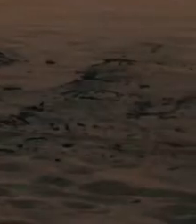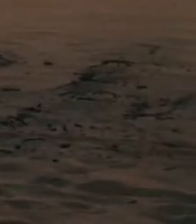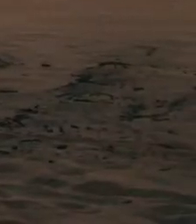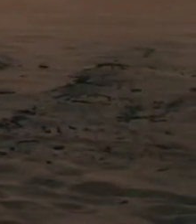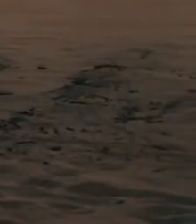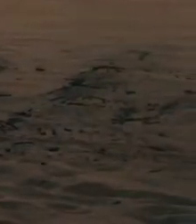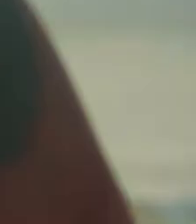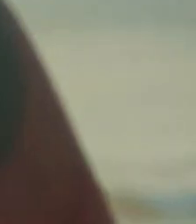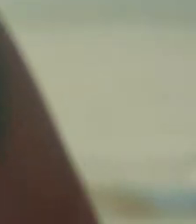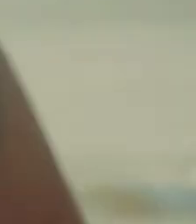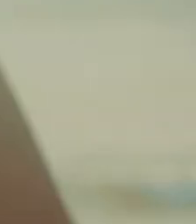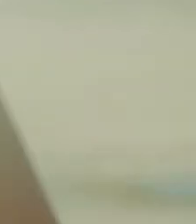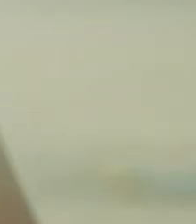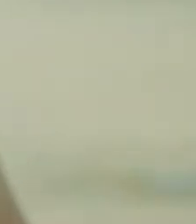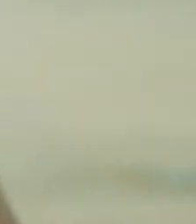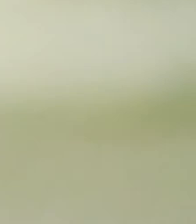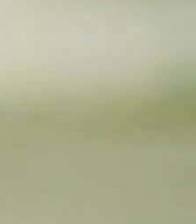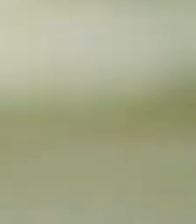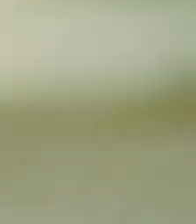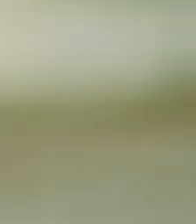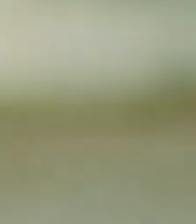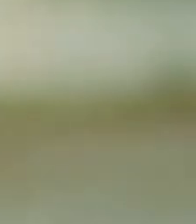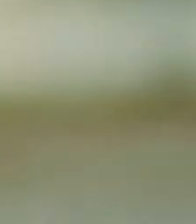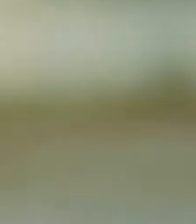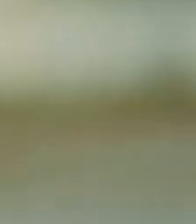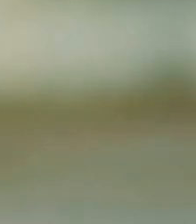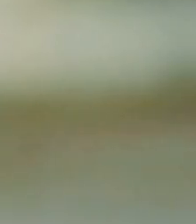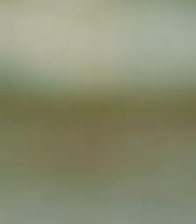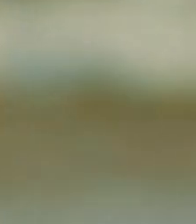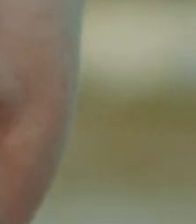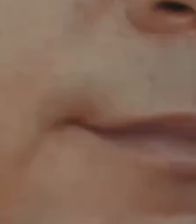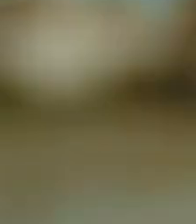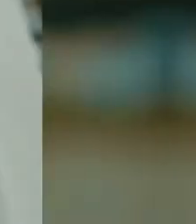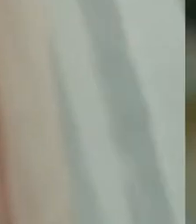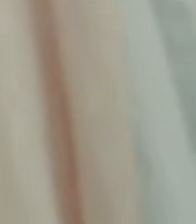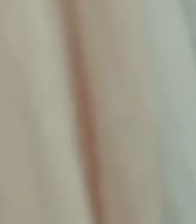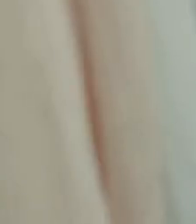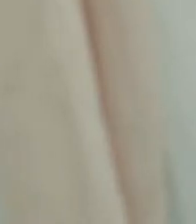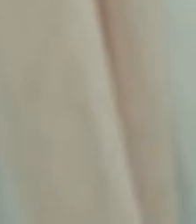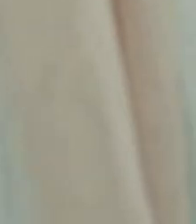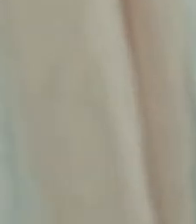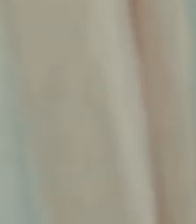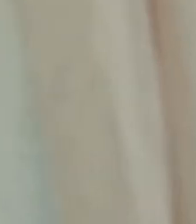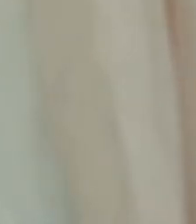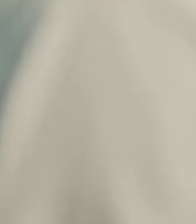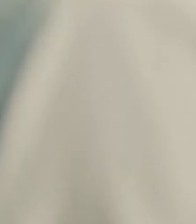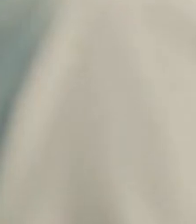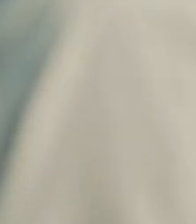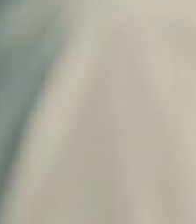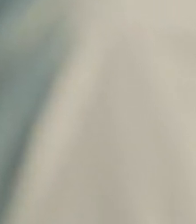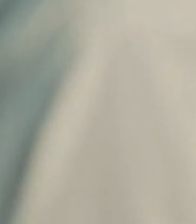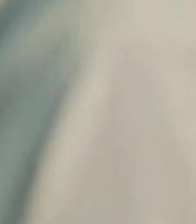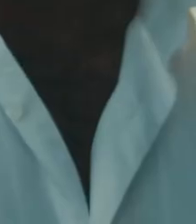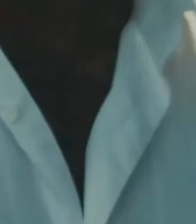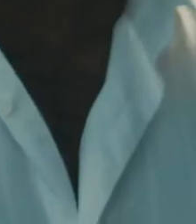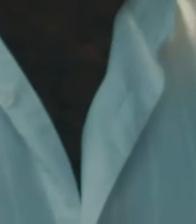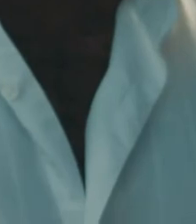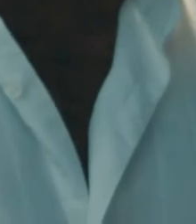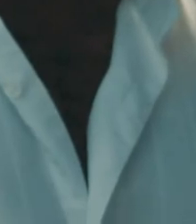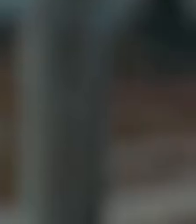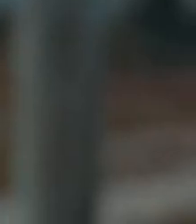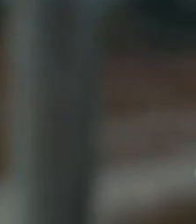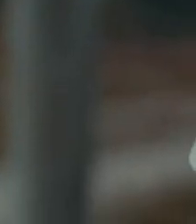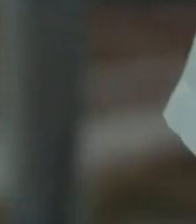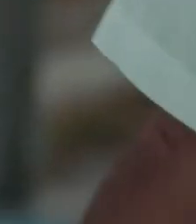Eu sou a confiança de que algo bom acontecerá. Eu sou a crença de que o desejo se